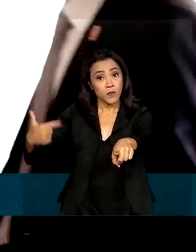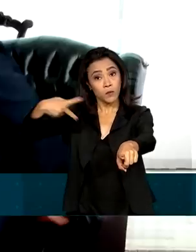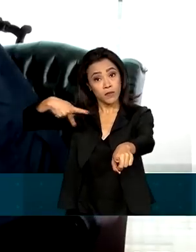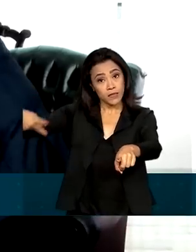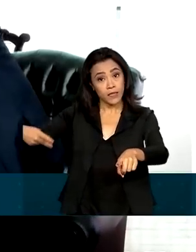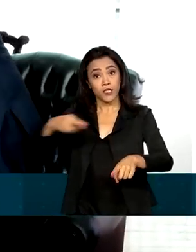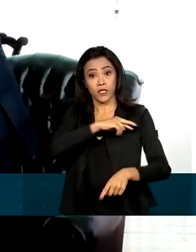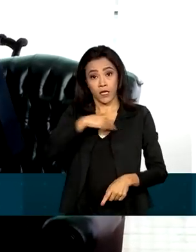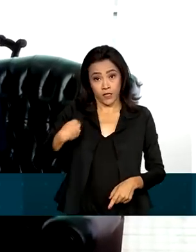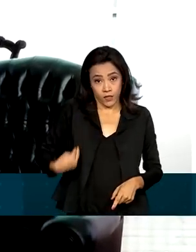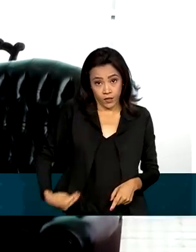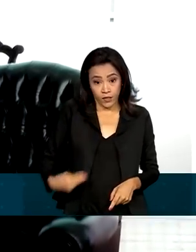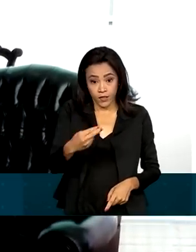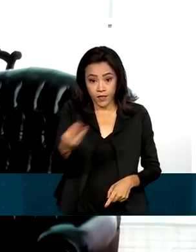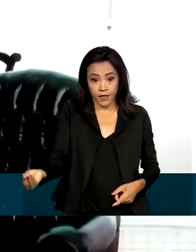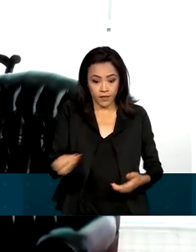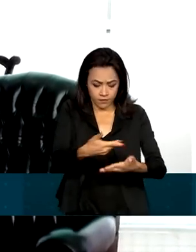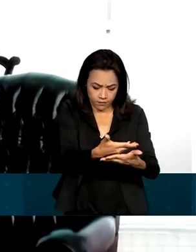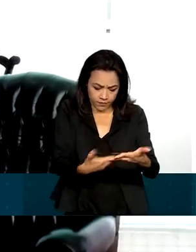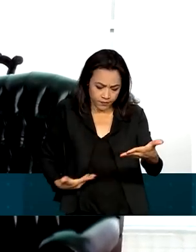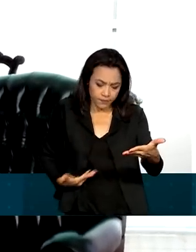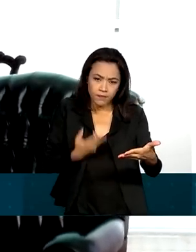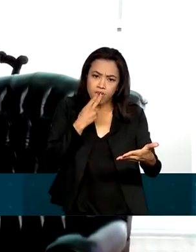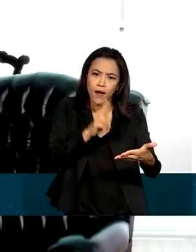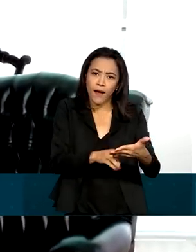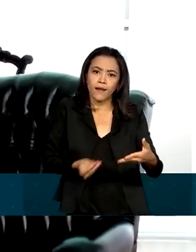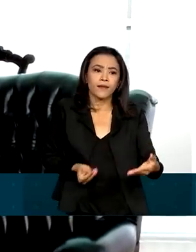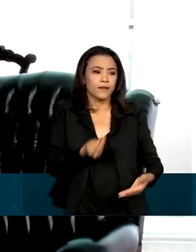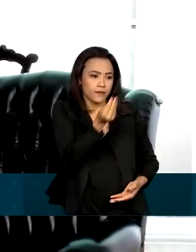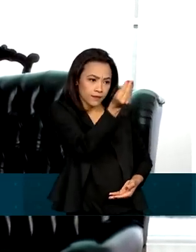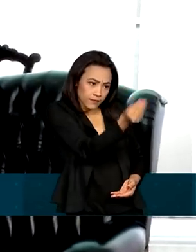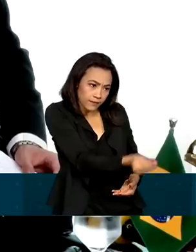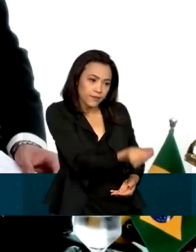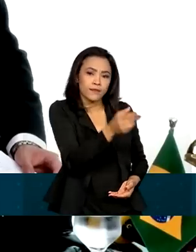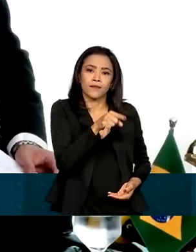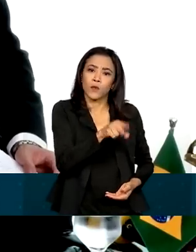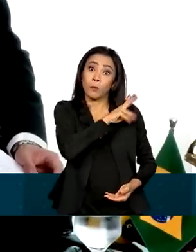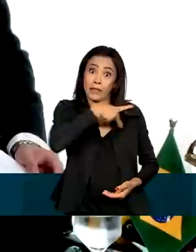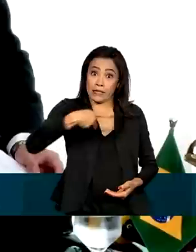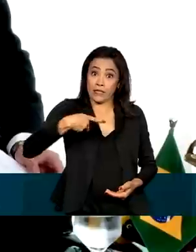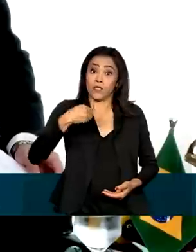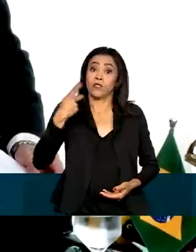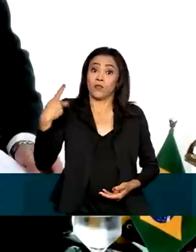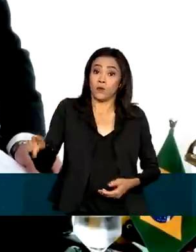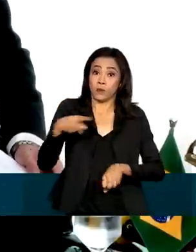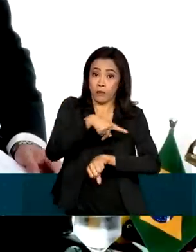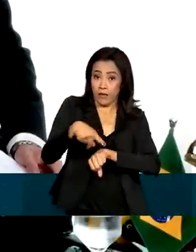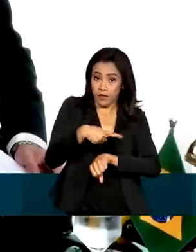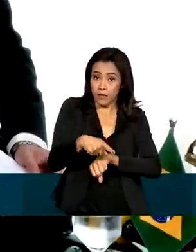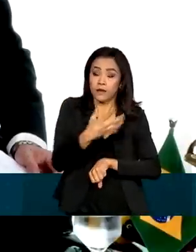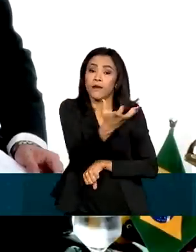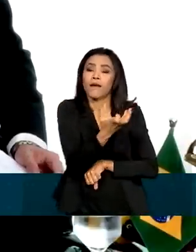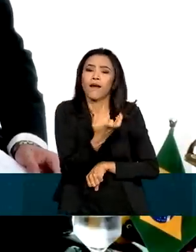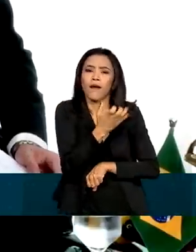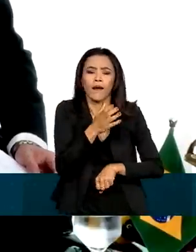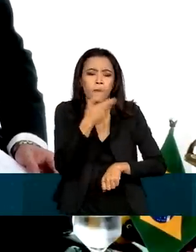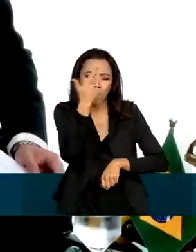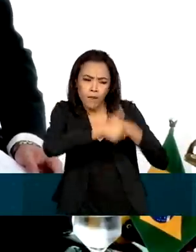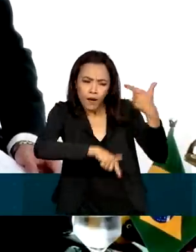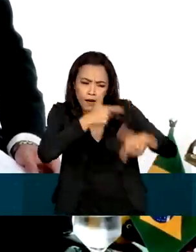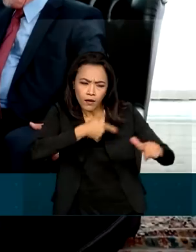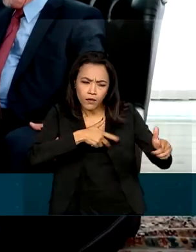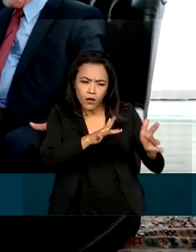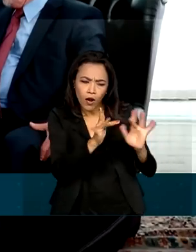Qishan, entregou a Lula uma carta do presidente do país, Xi Jinping, em que ele manifesta a intenção de ampliar a cooperação